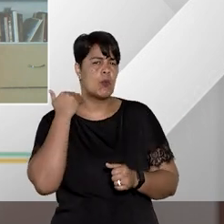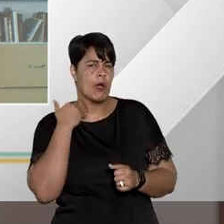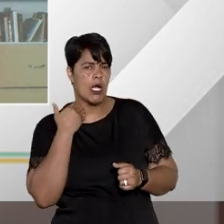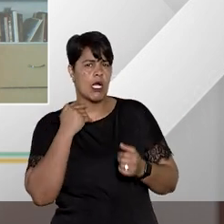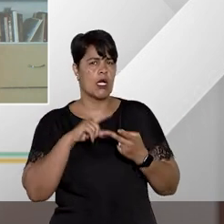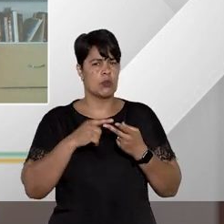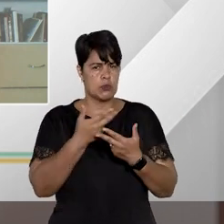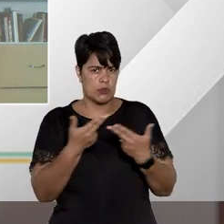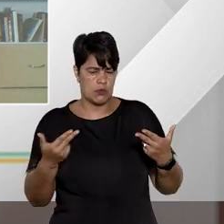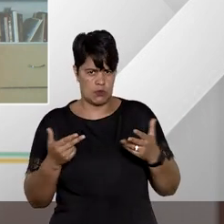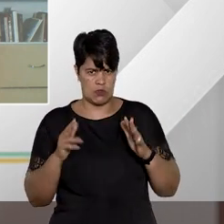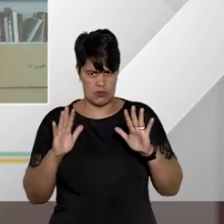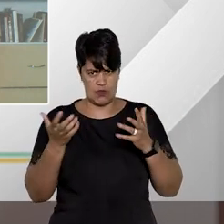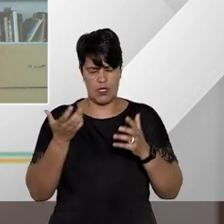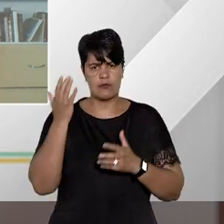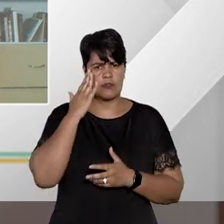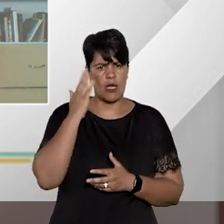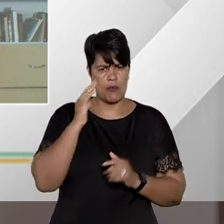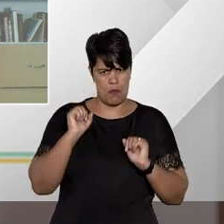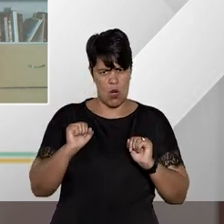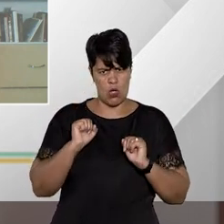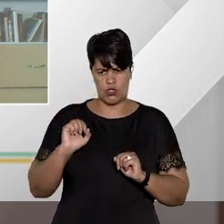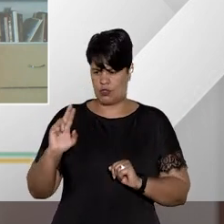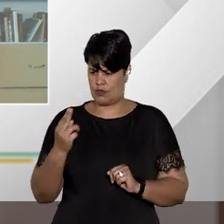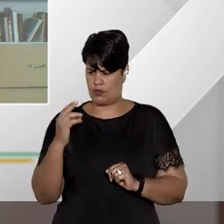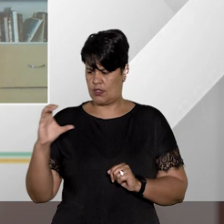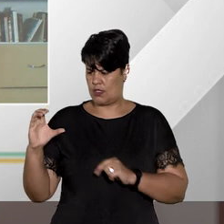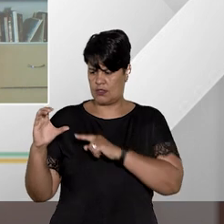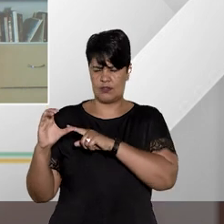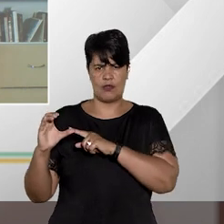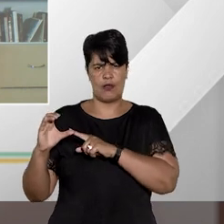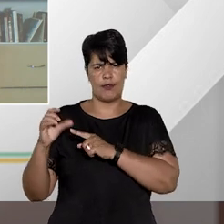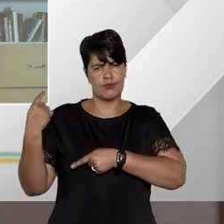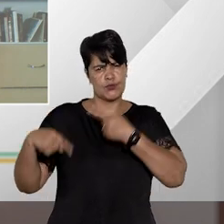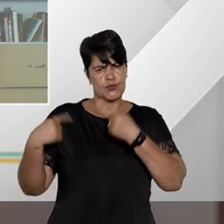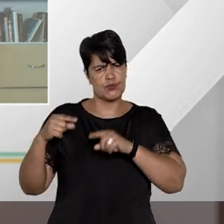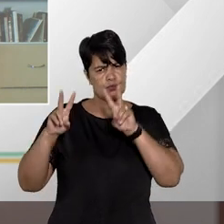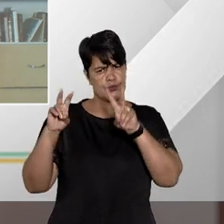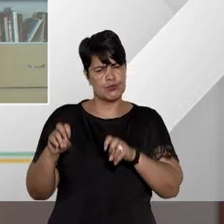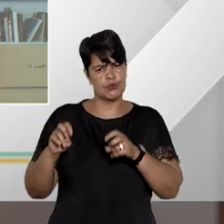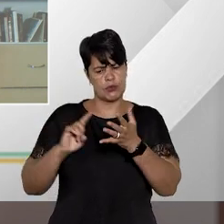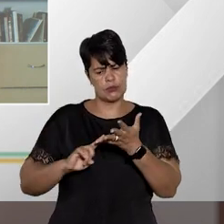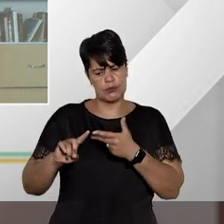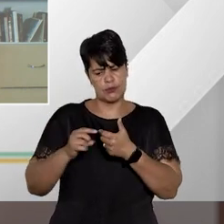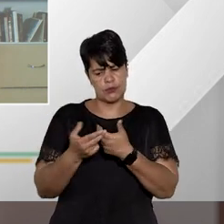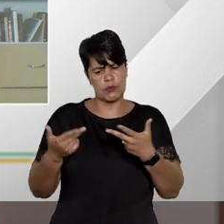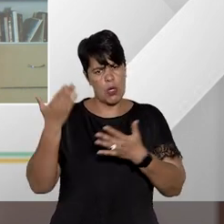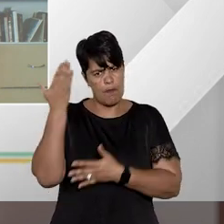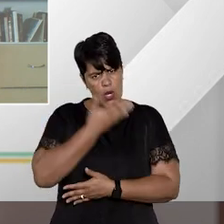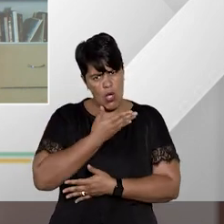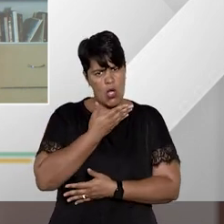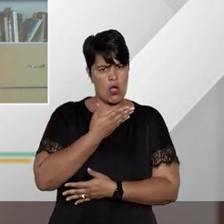o habeas corpus ele pode ser usado para se discutir provas ou obtenção de provas no processo penal